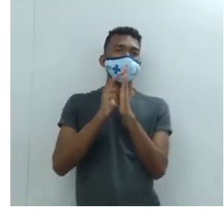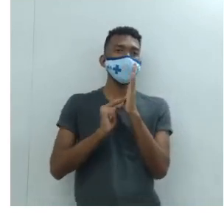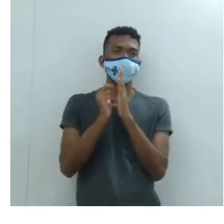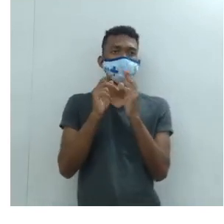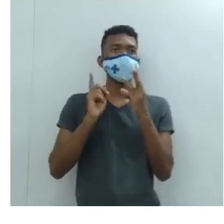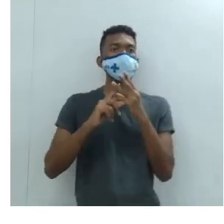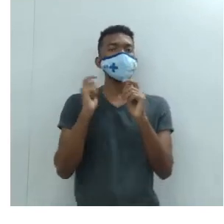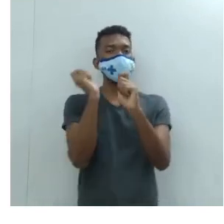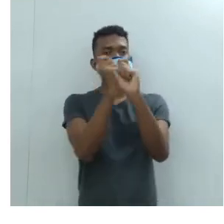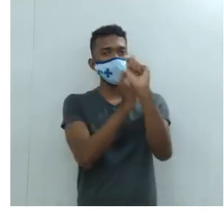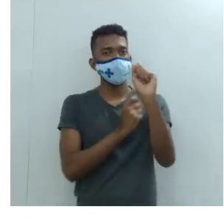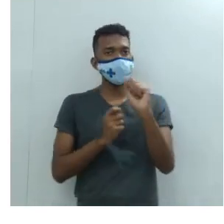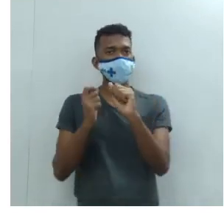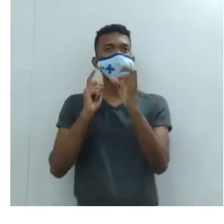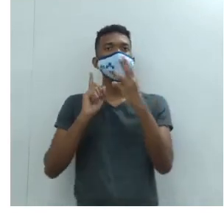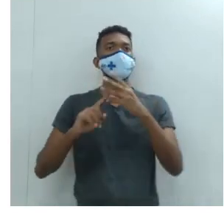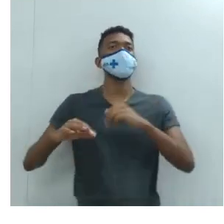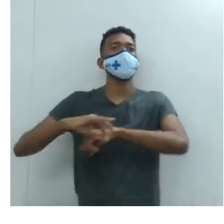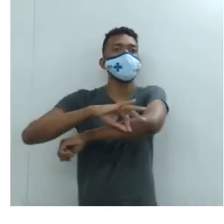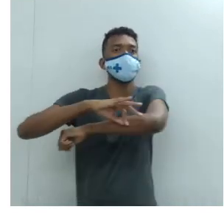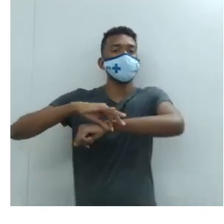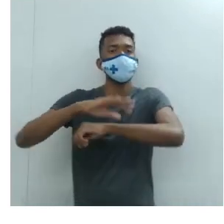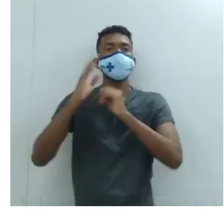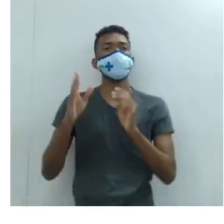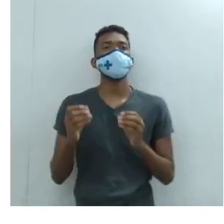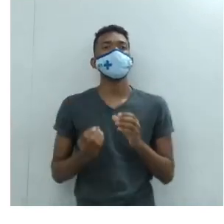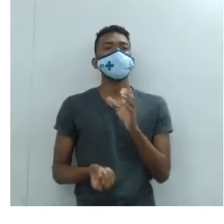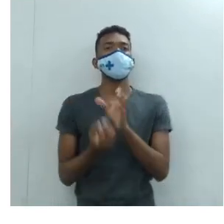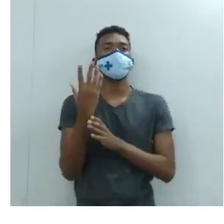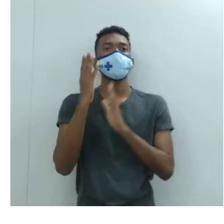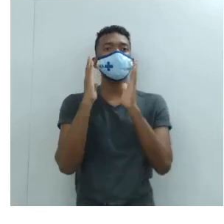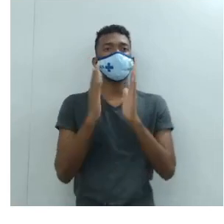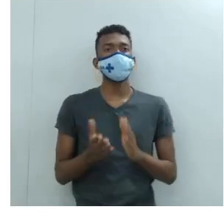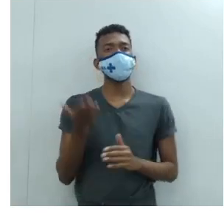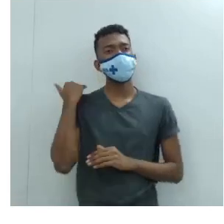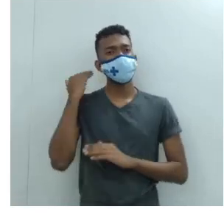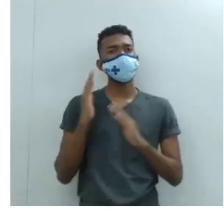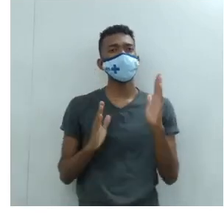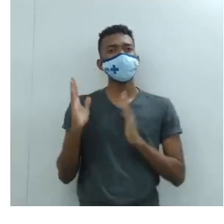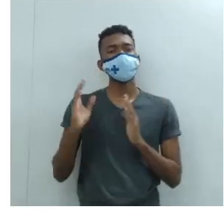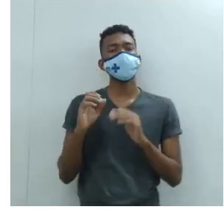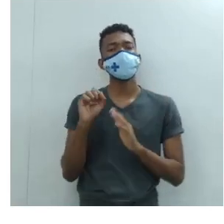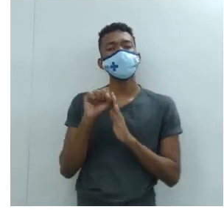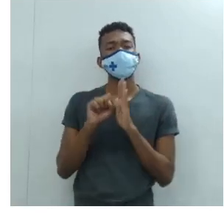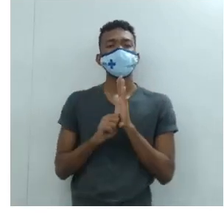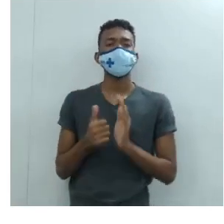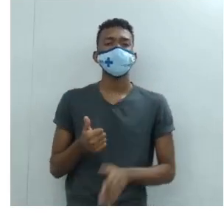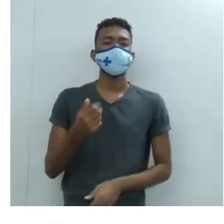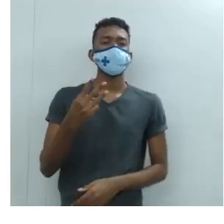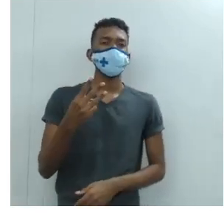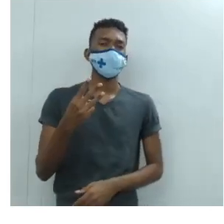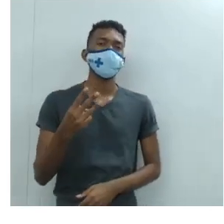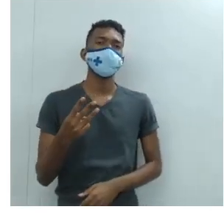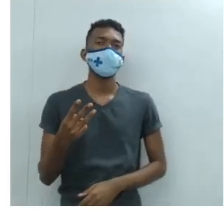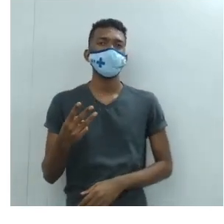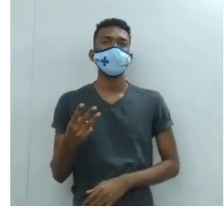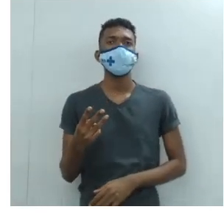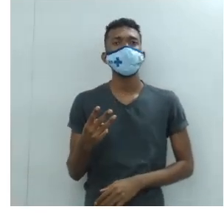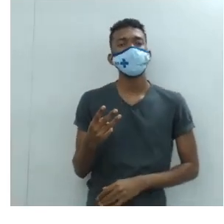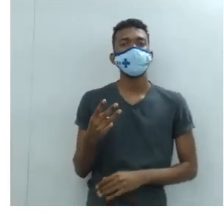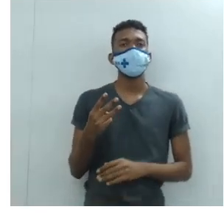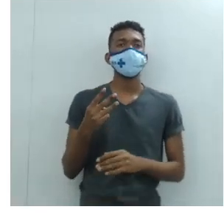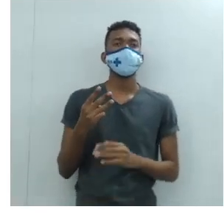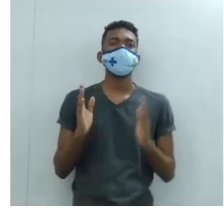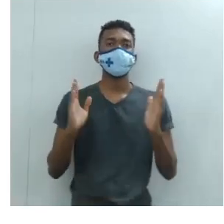escritores, arquitetos, criaram entre os séculos XIII e XV